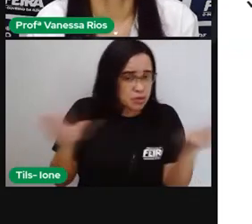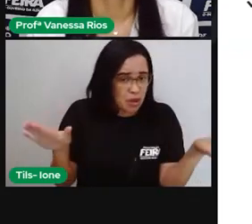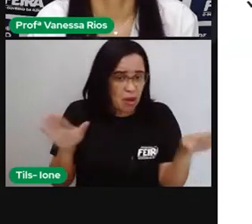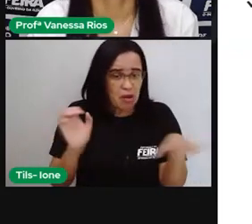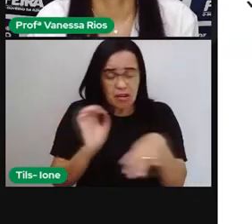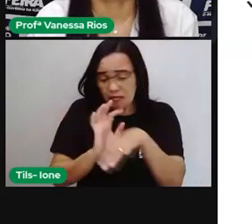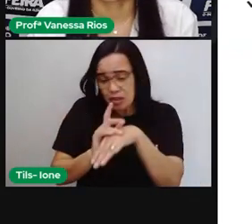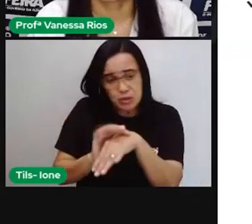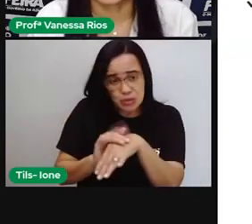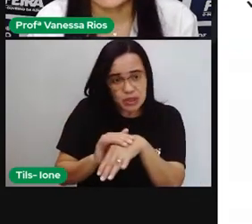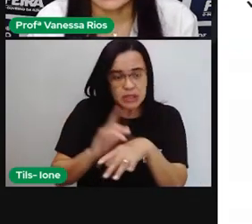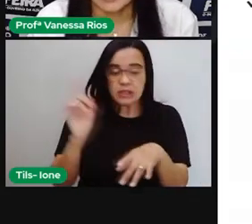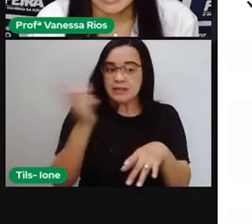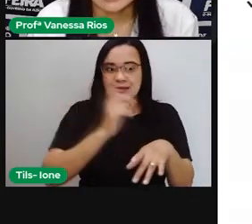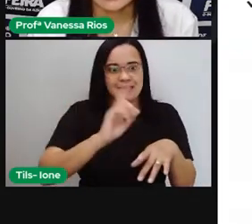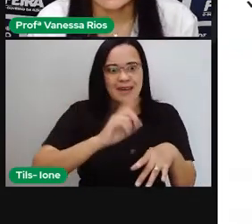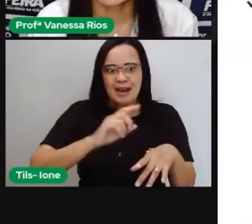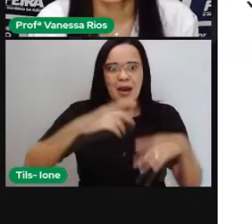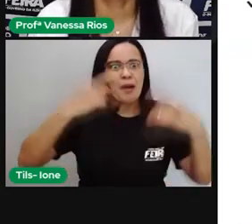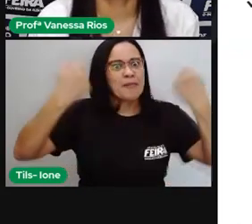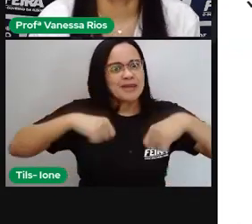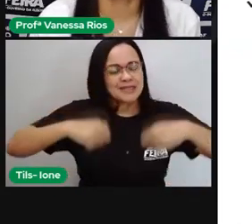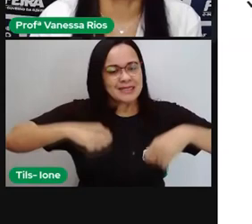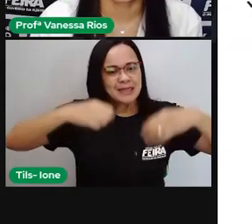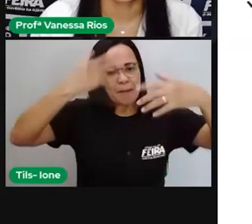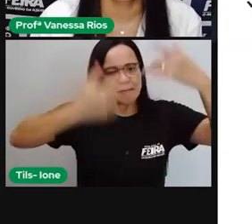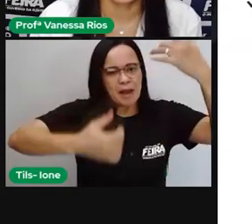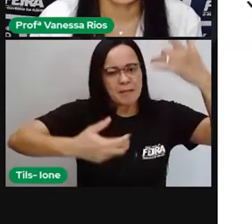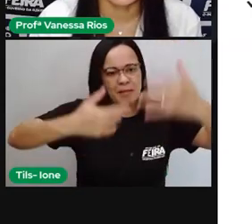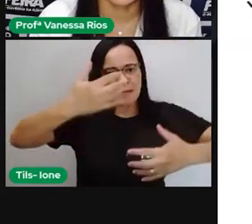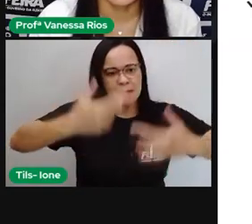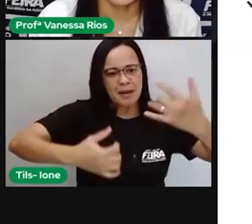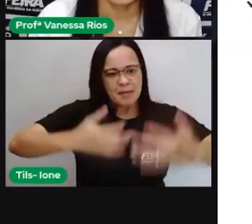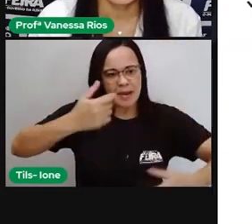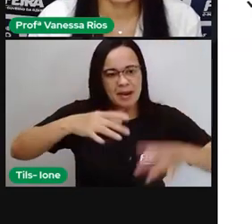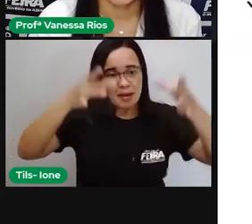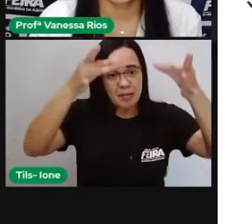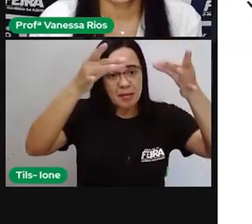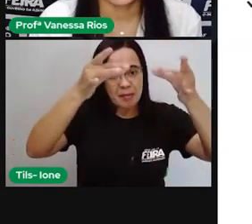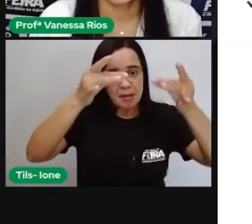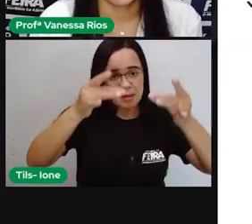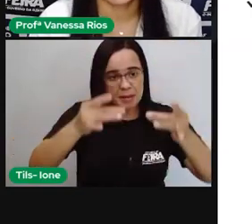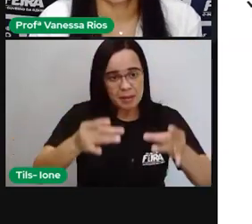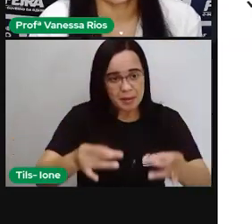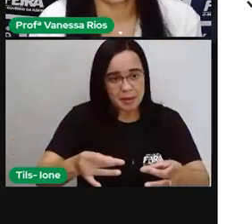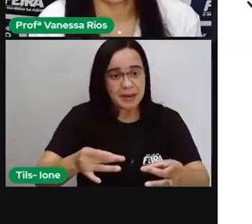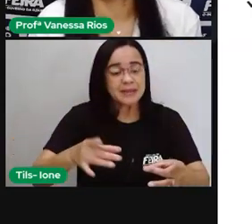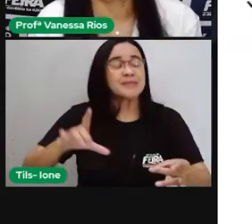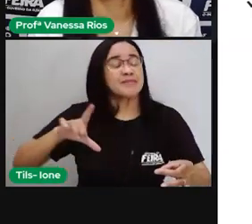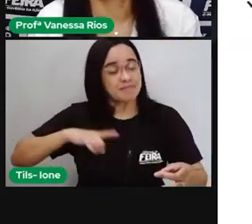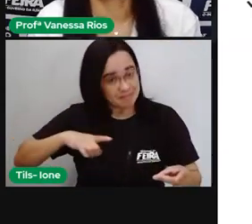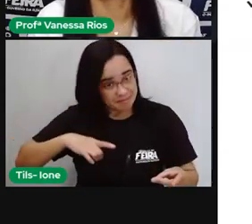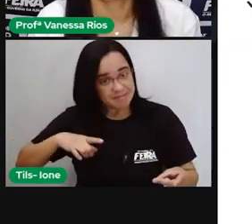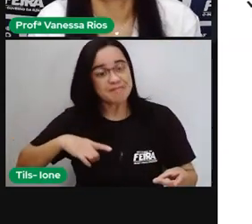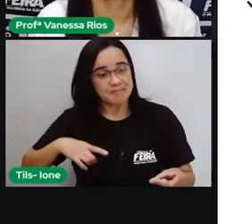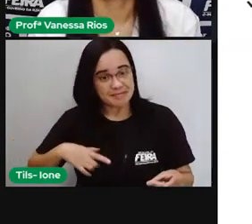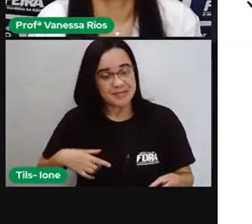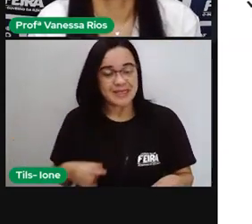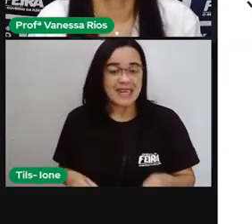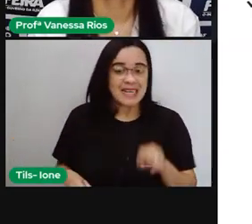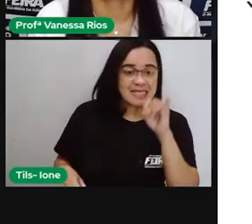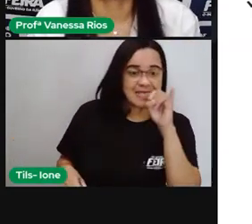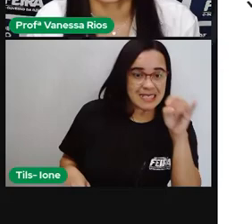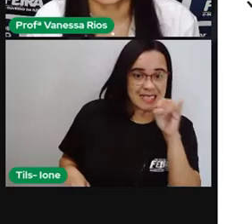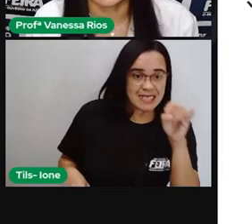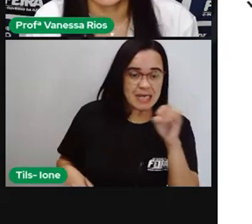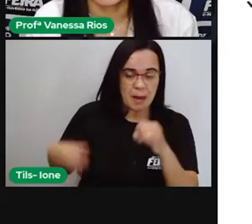precisa se explicar em muitas situações como aquilo aconteceu principalmente se a biografia se tratar de uma biografia